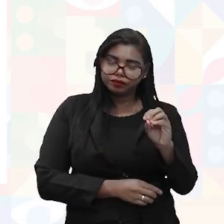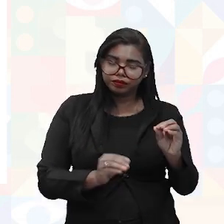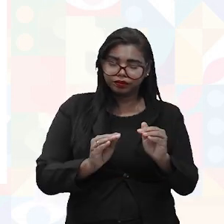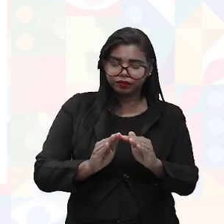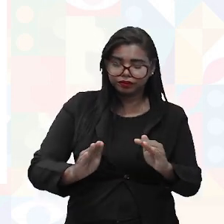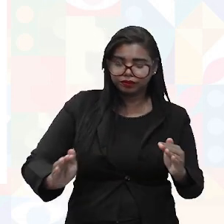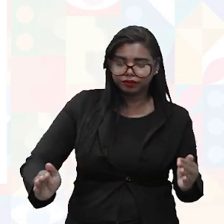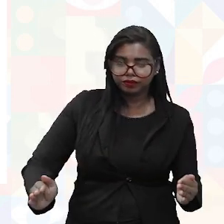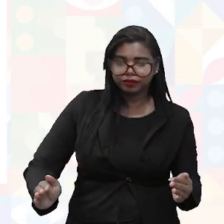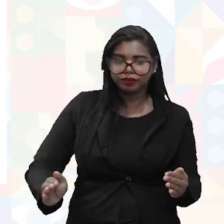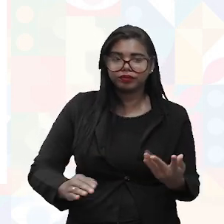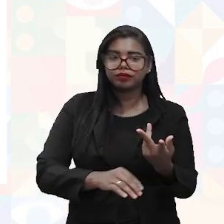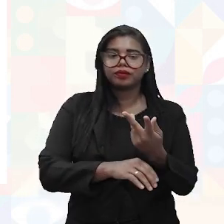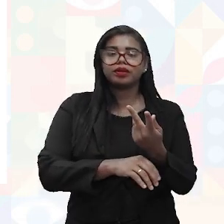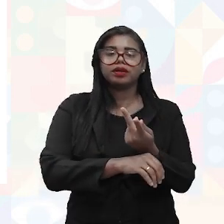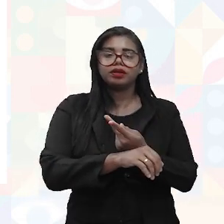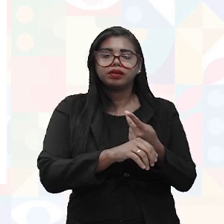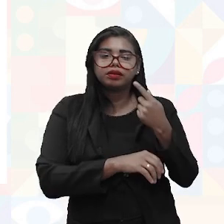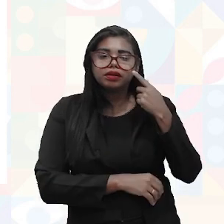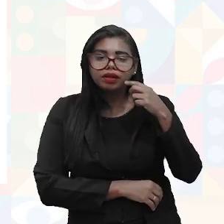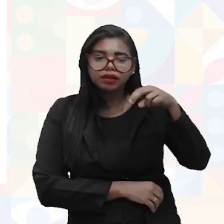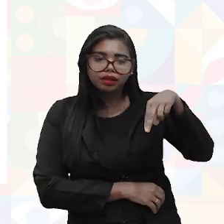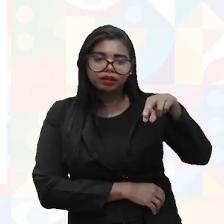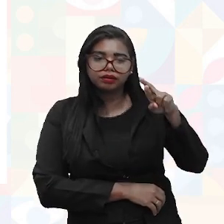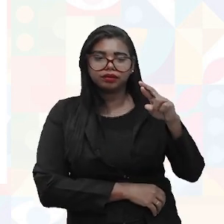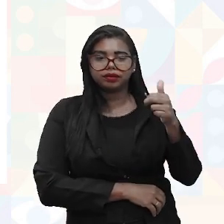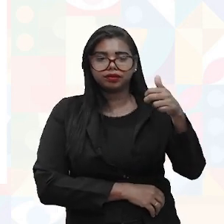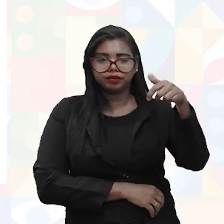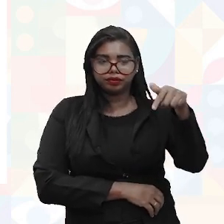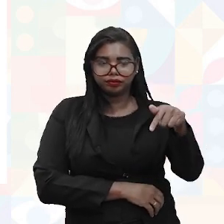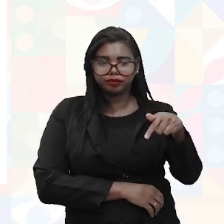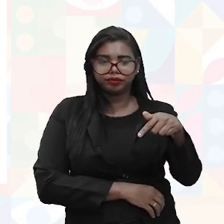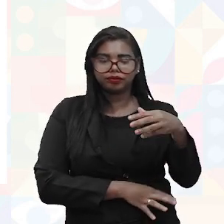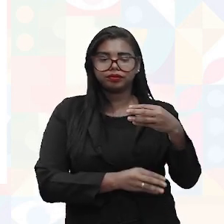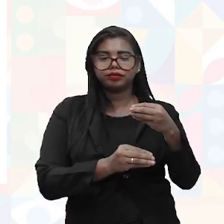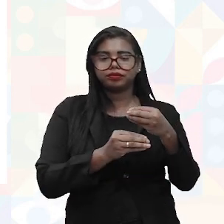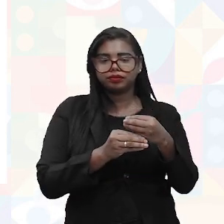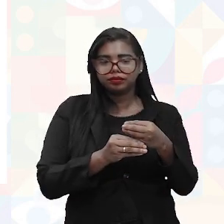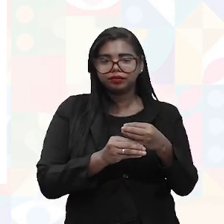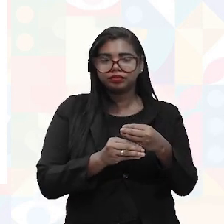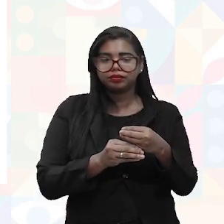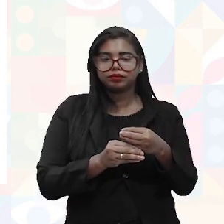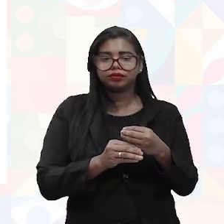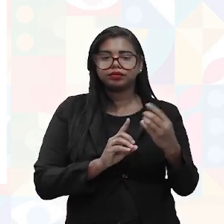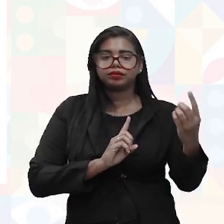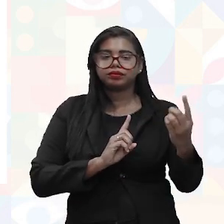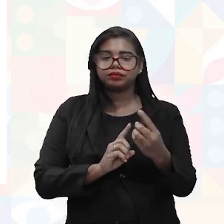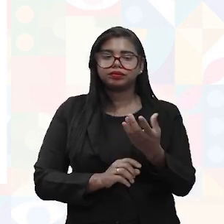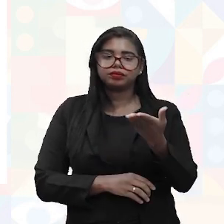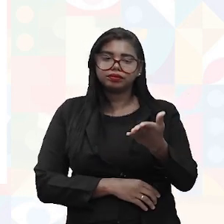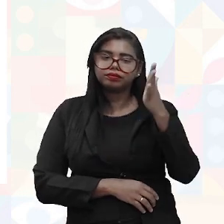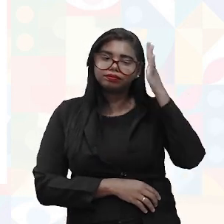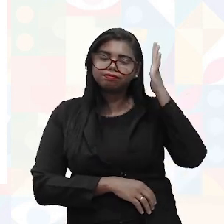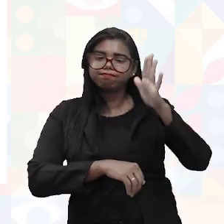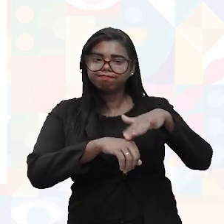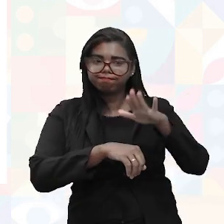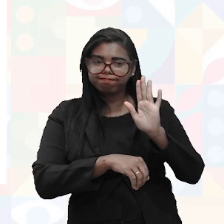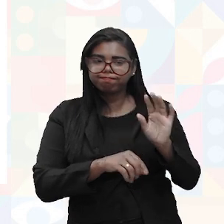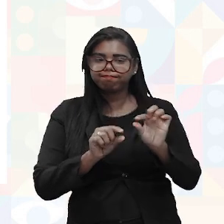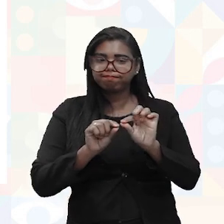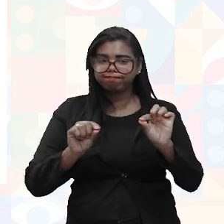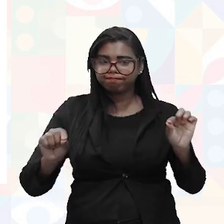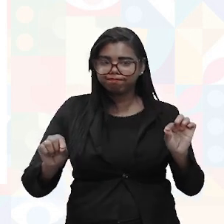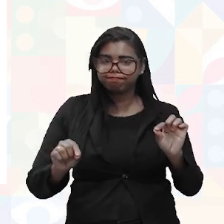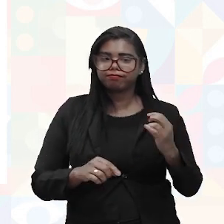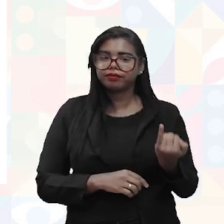Então, consulta lá na MR17, no anexo sobre o teleatendimento, para você entender mais sobre essas medidas, que é muito